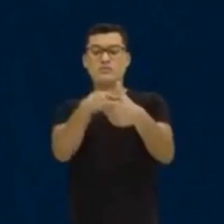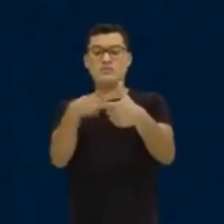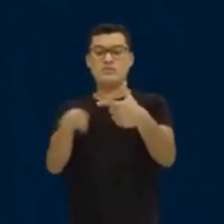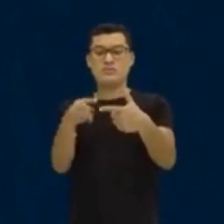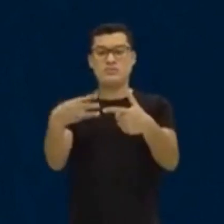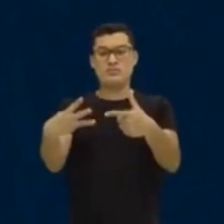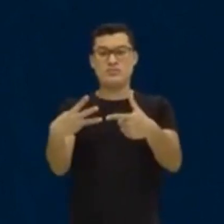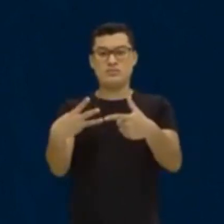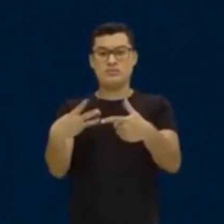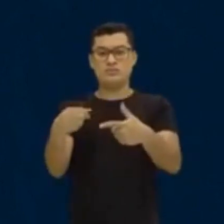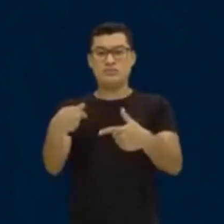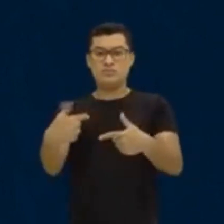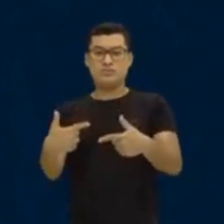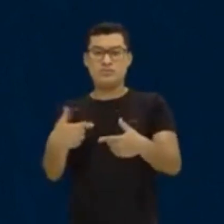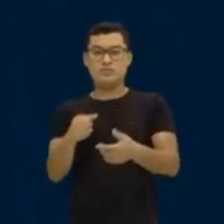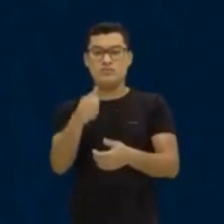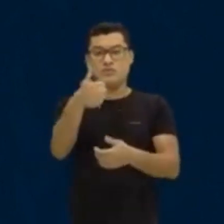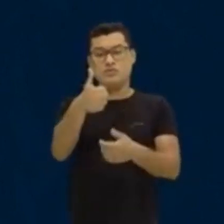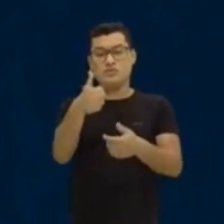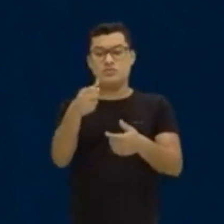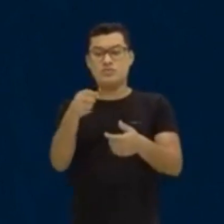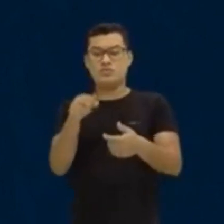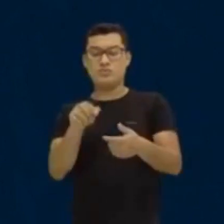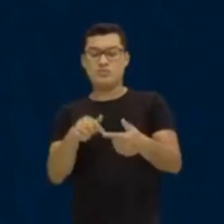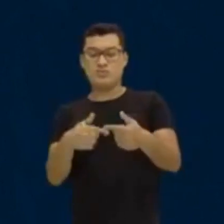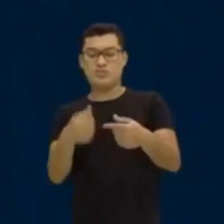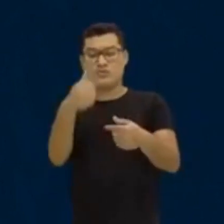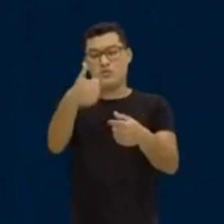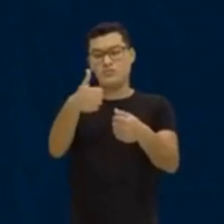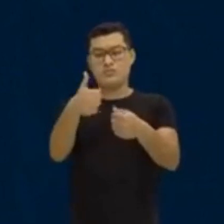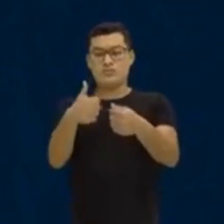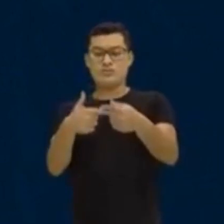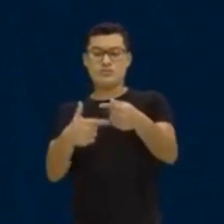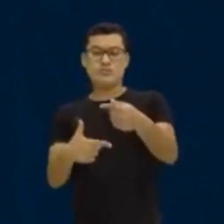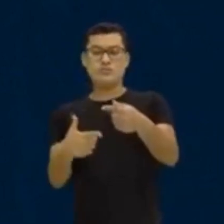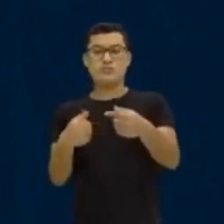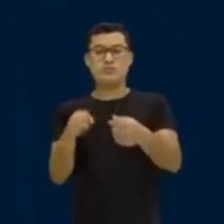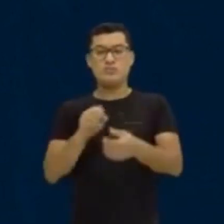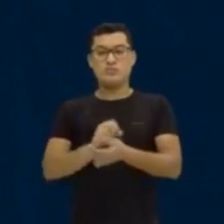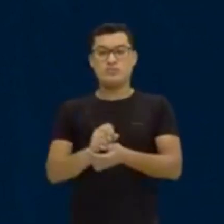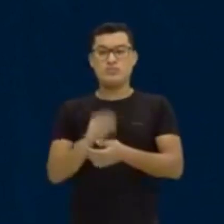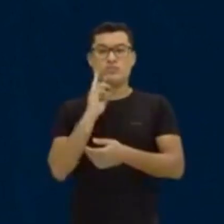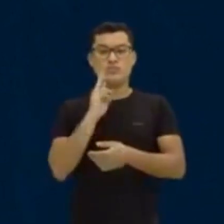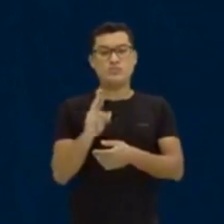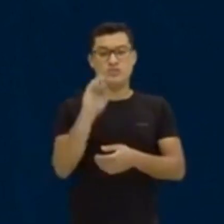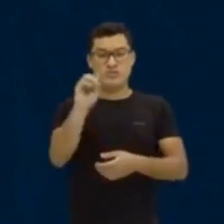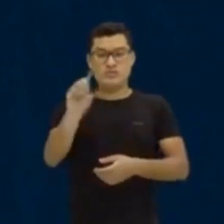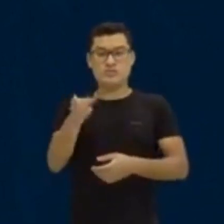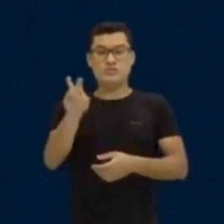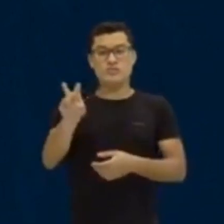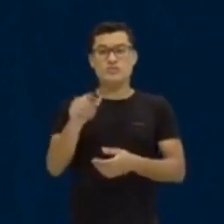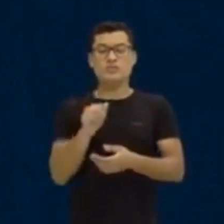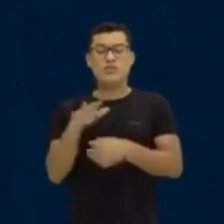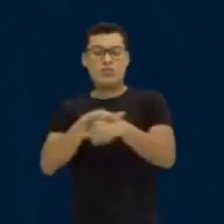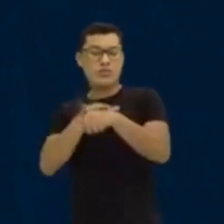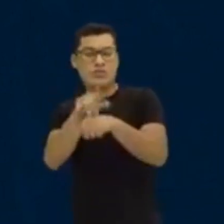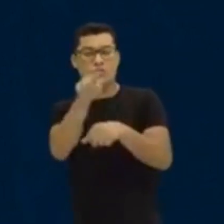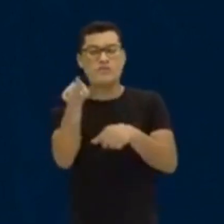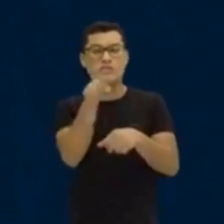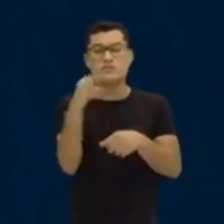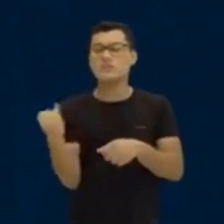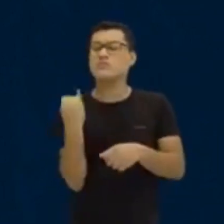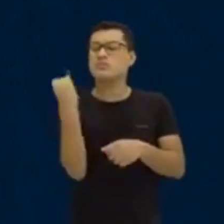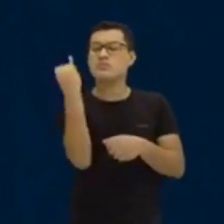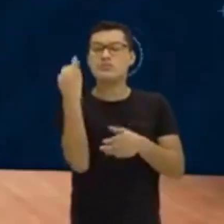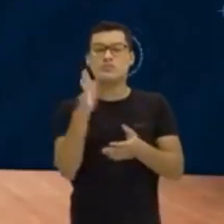,5. Tá certo? E sobre essa fração, antes da gente dar continuidade, eu tenho que conversar um negócio importante contigo.